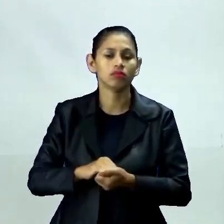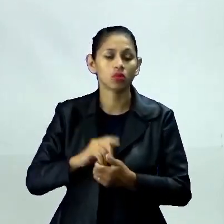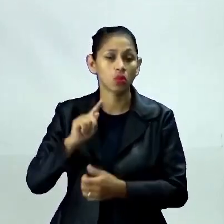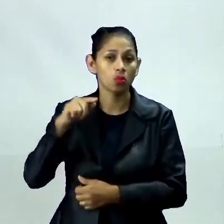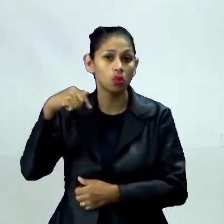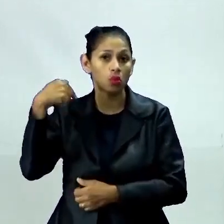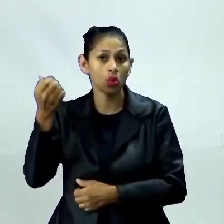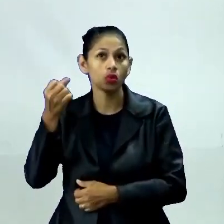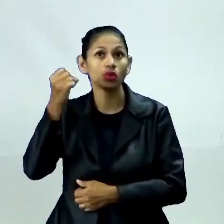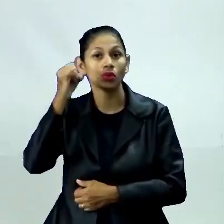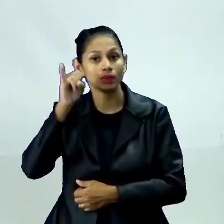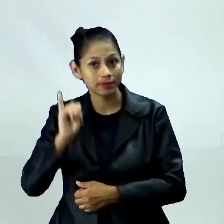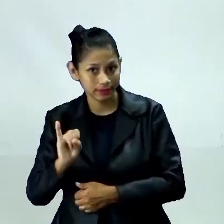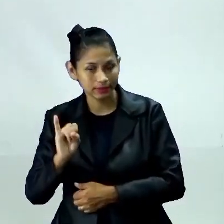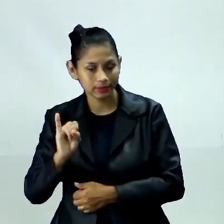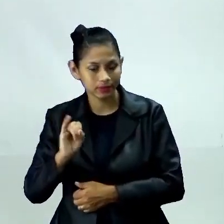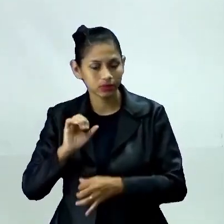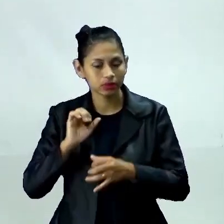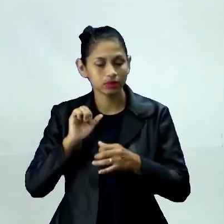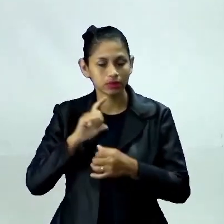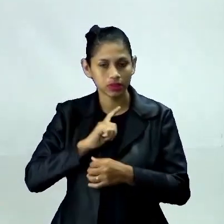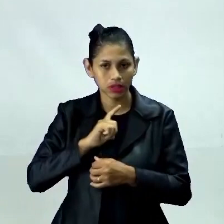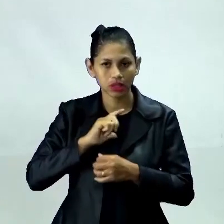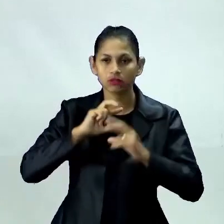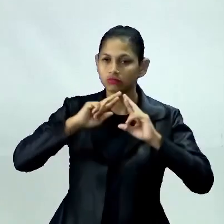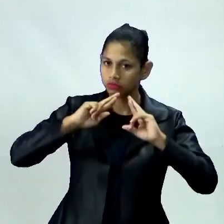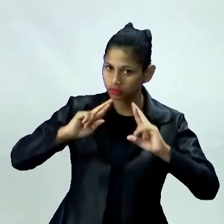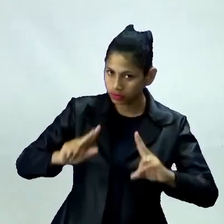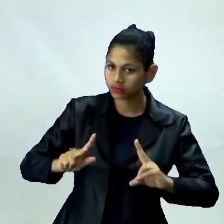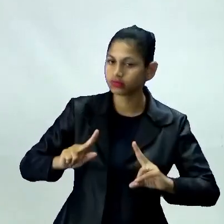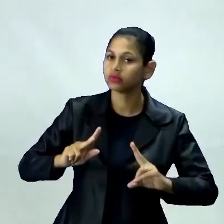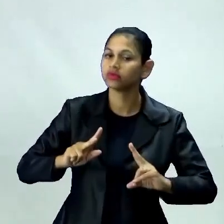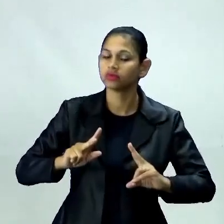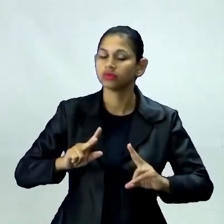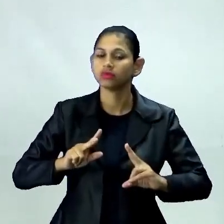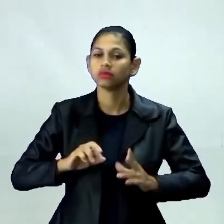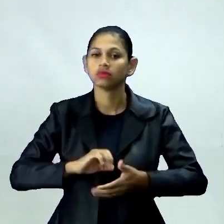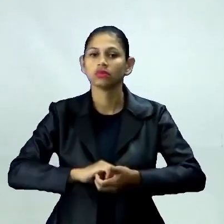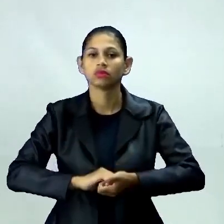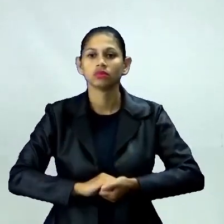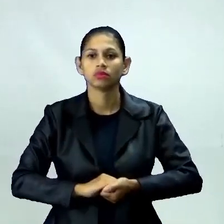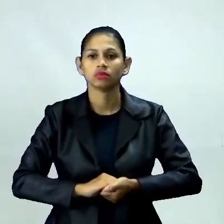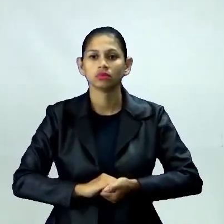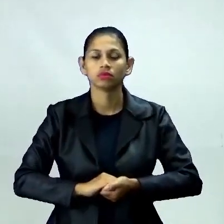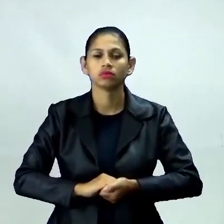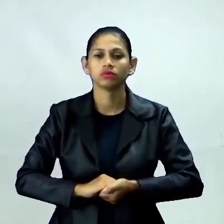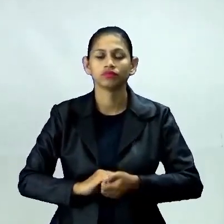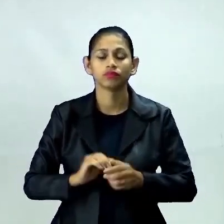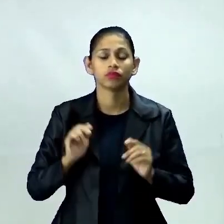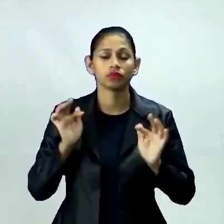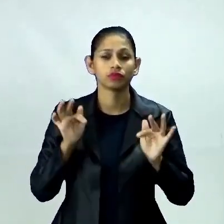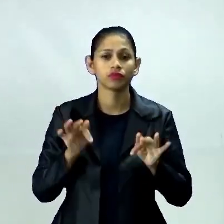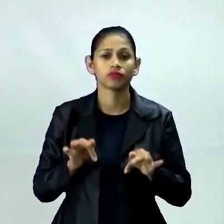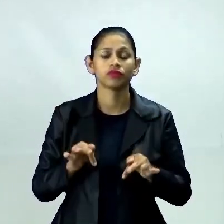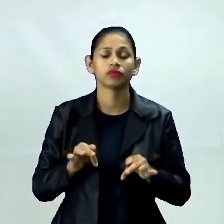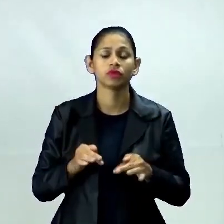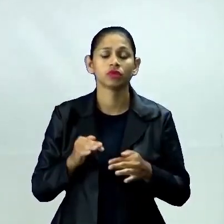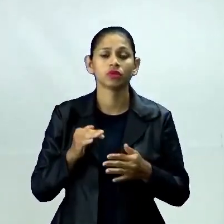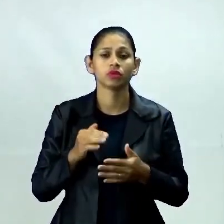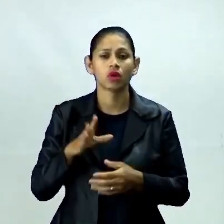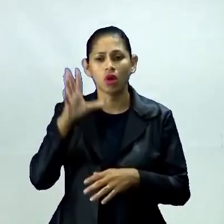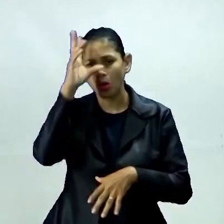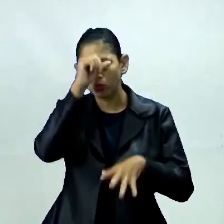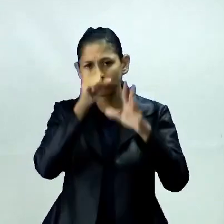imigrante, tudo bem? Então, eu tenho esses termos diferentes para a gente poder se situar. Eu fico por aqui, eu espero que você tenha